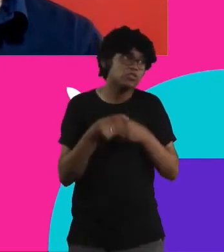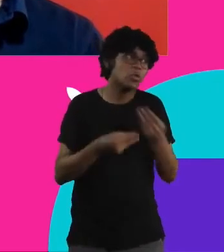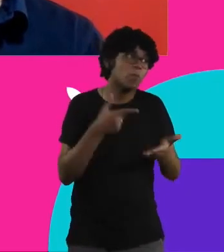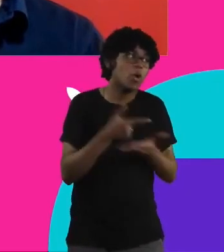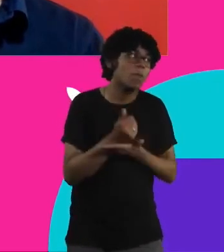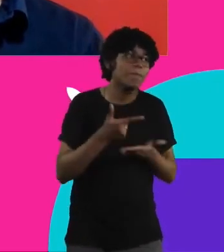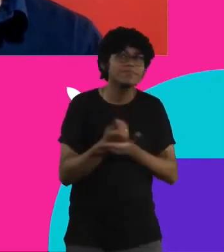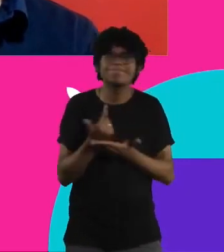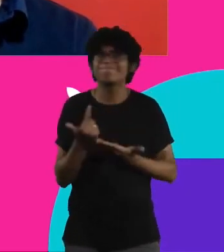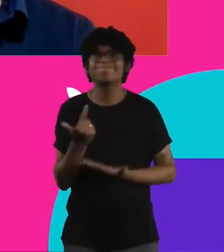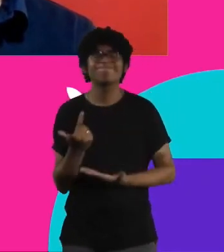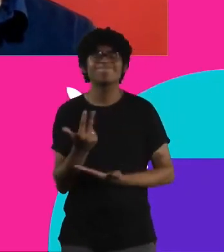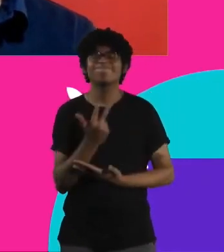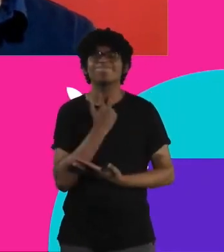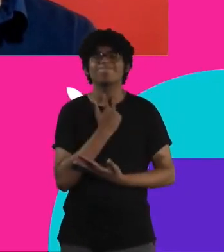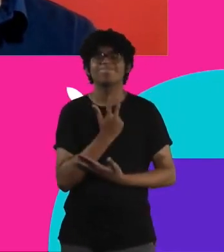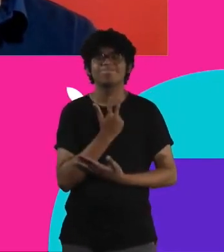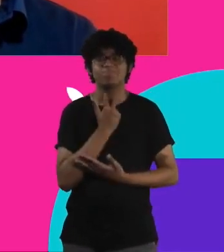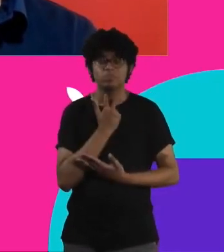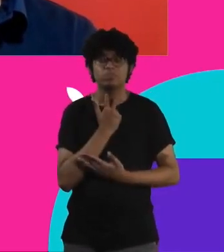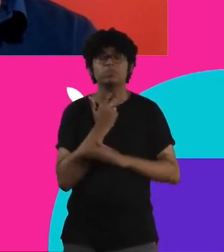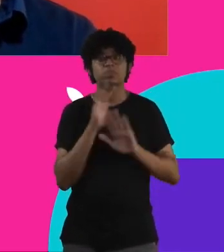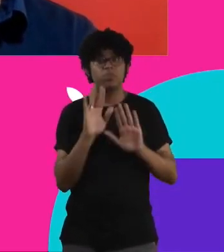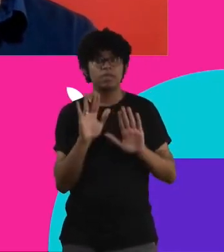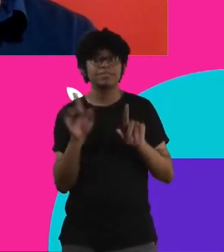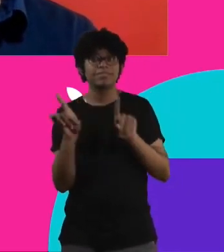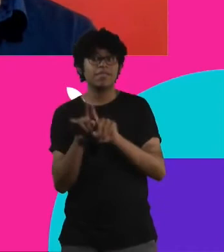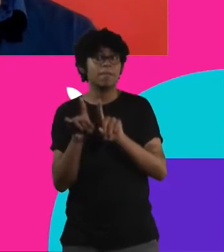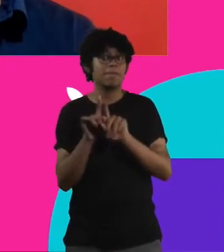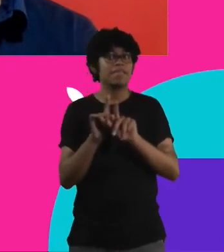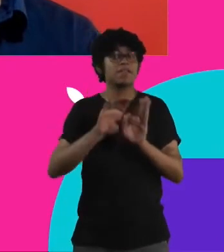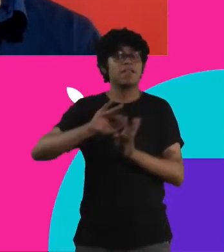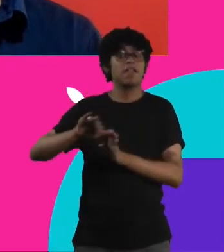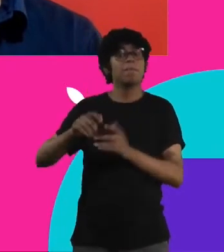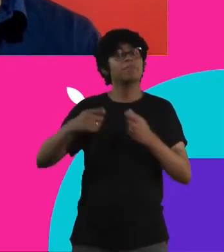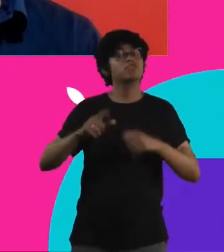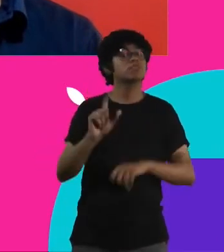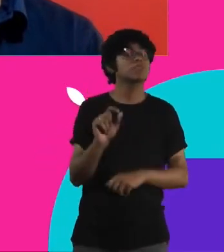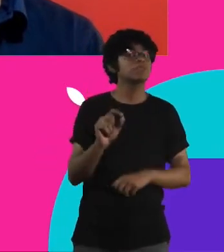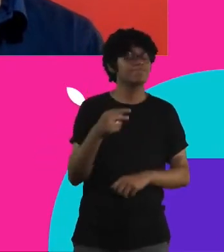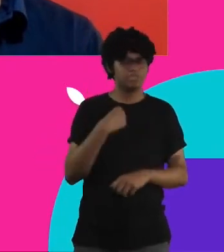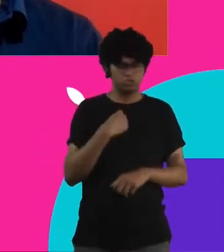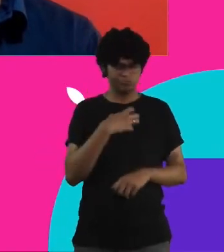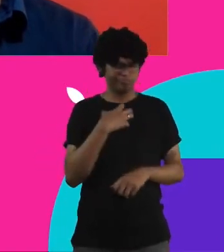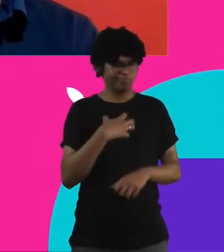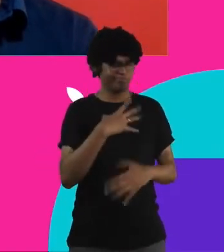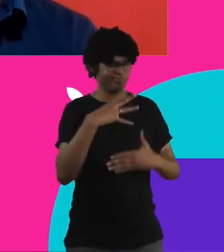alimentos, mas, e no paralelo a isso, continuidade dessas ações, eu me pergunto